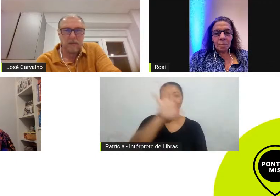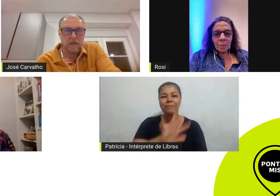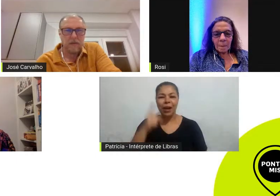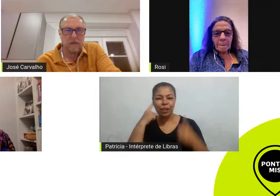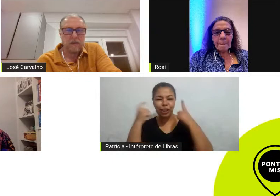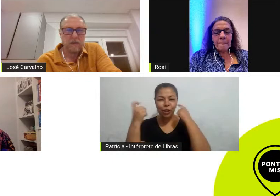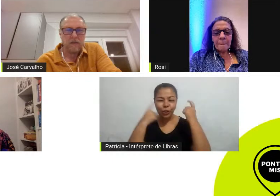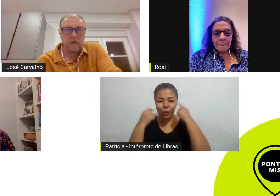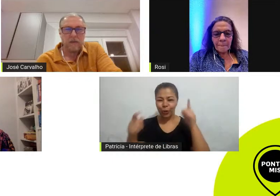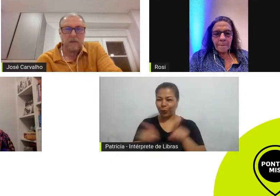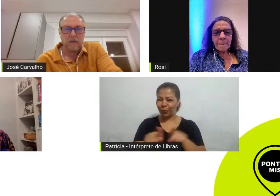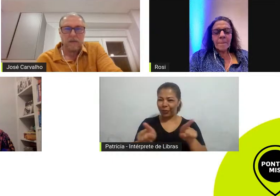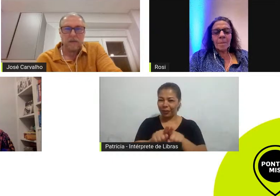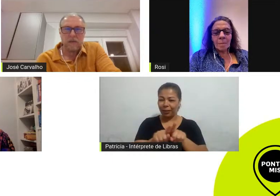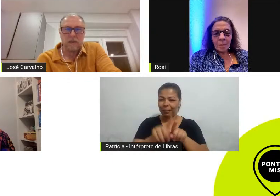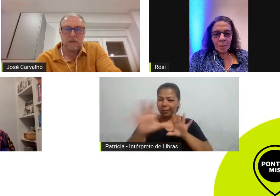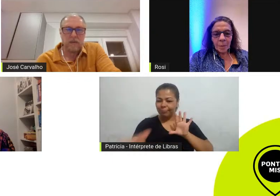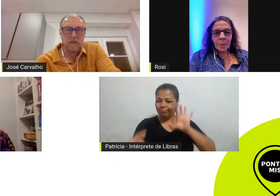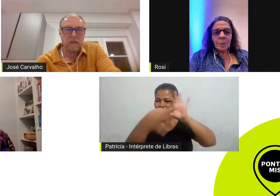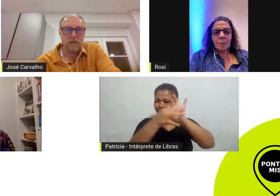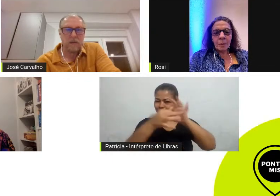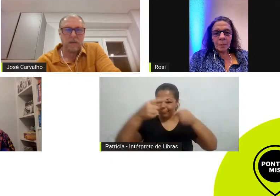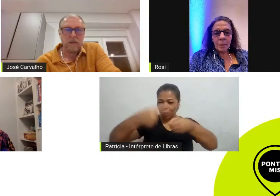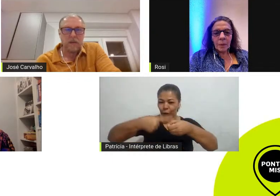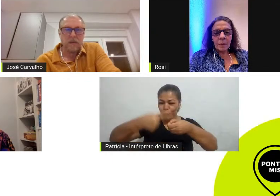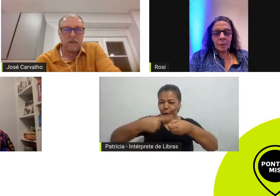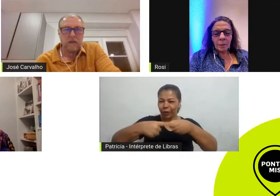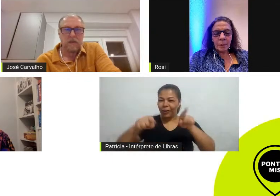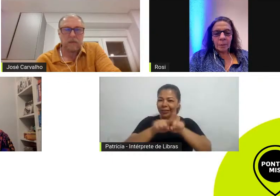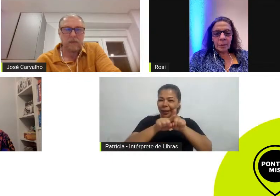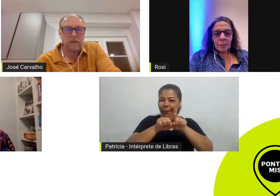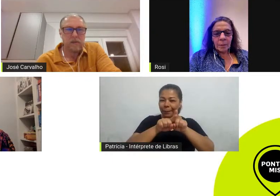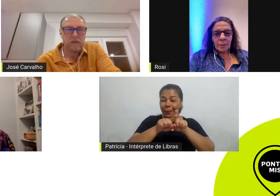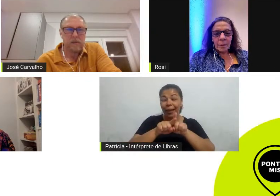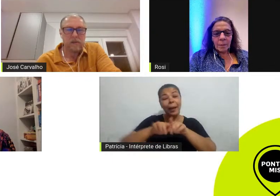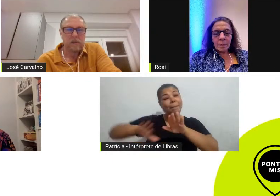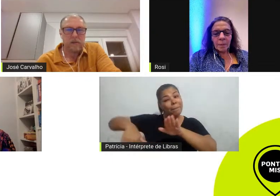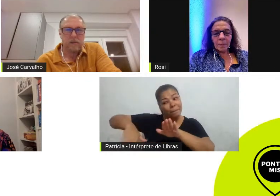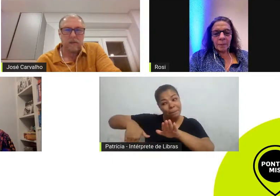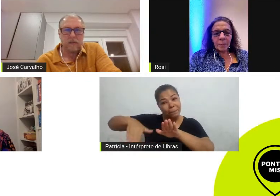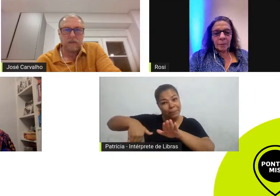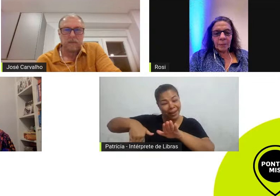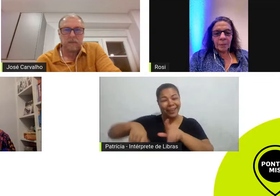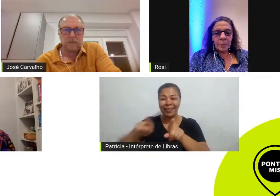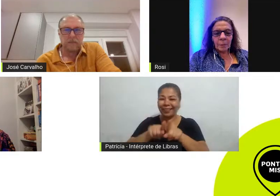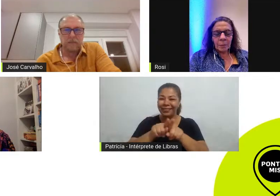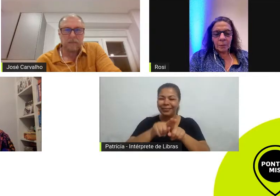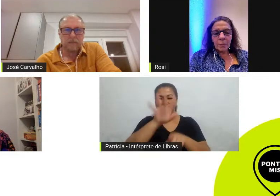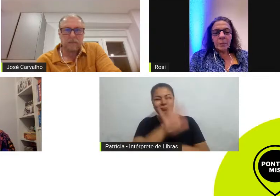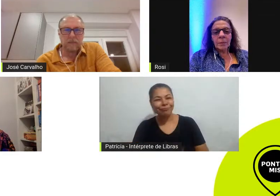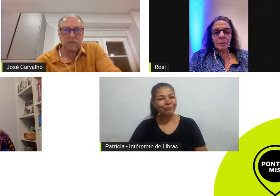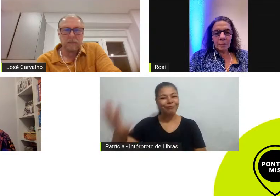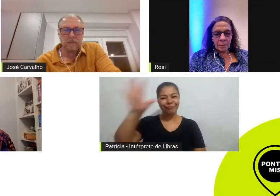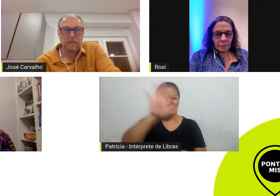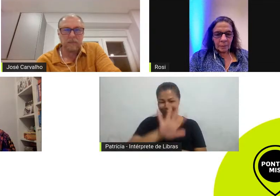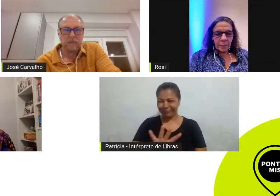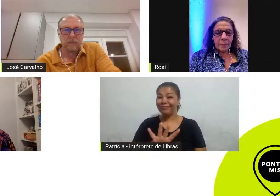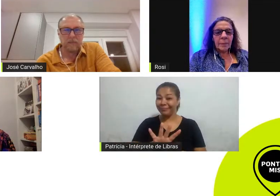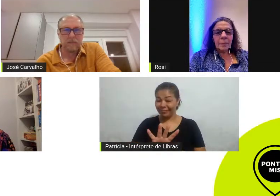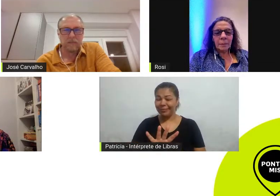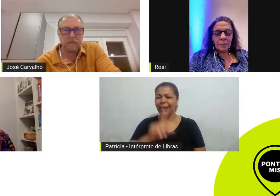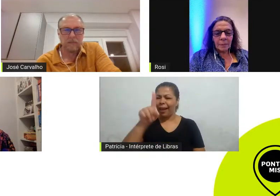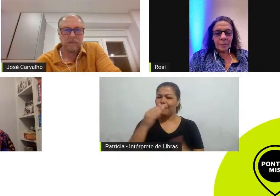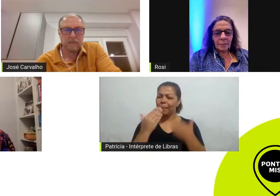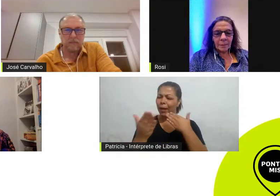interior Grande São Paulo e Litoral por isso que a gente colocou essa programação na pandemia online que é um bate-papo super gostoso que a gente